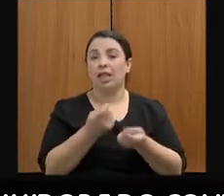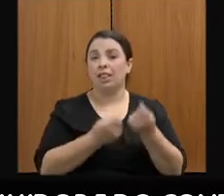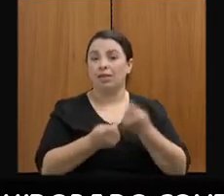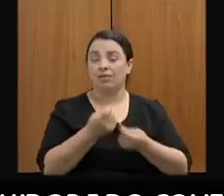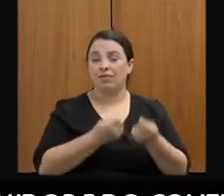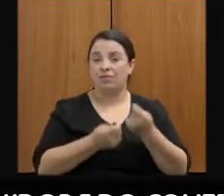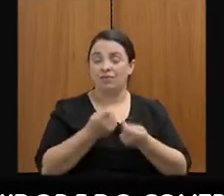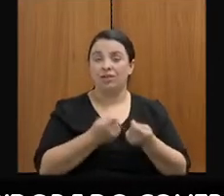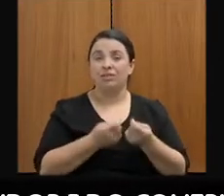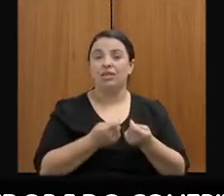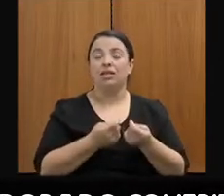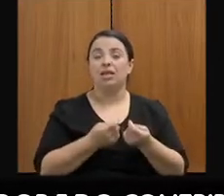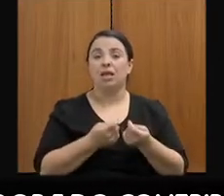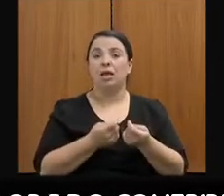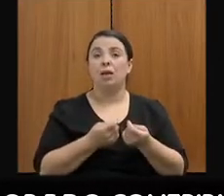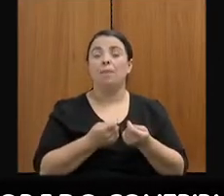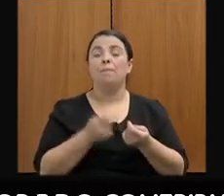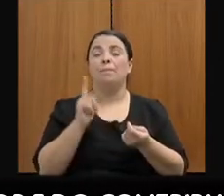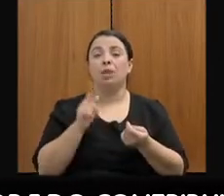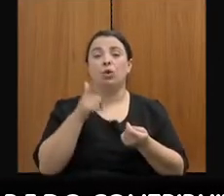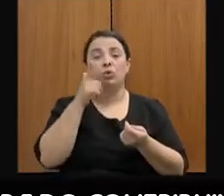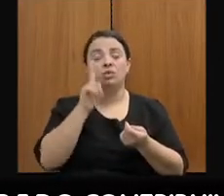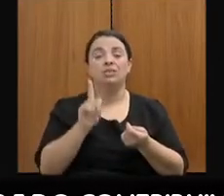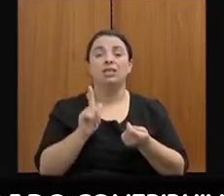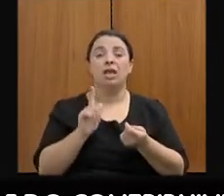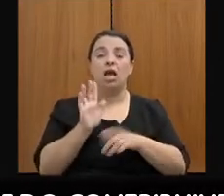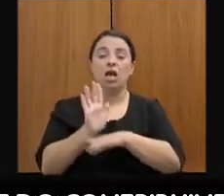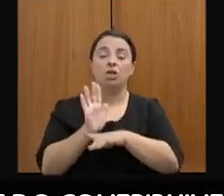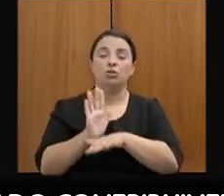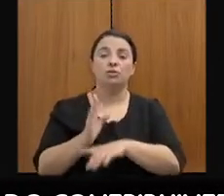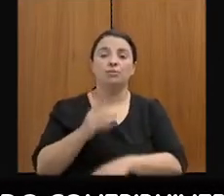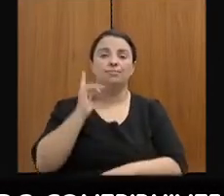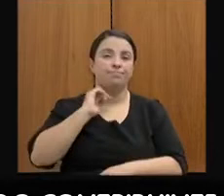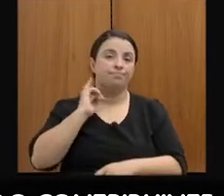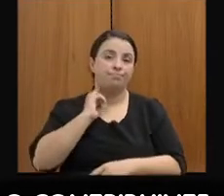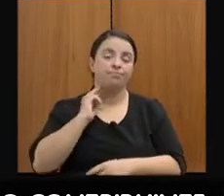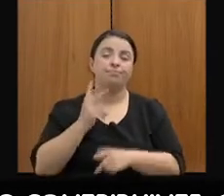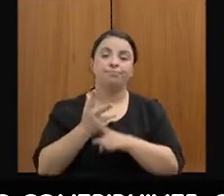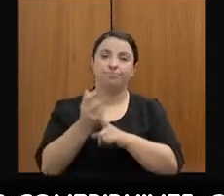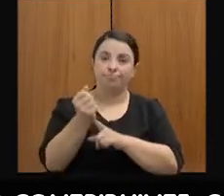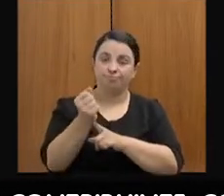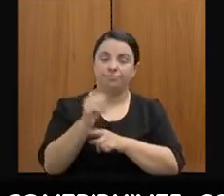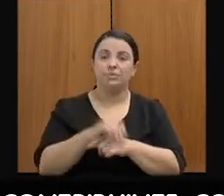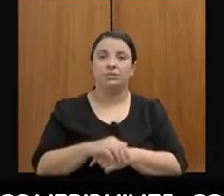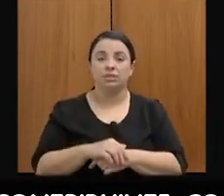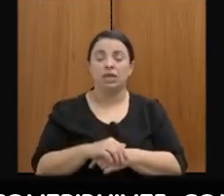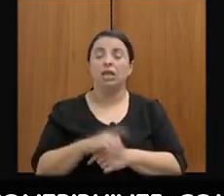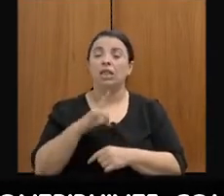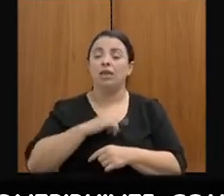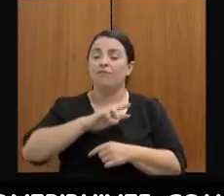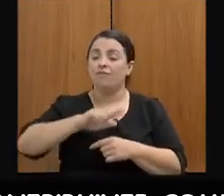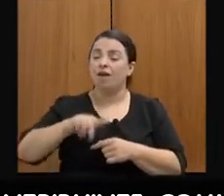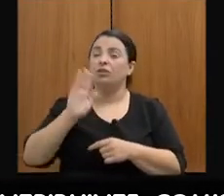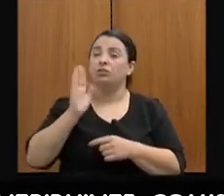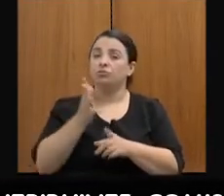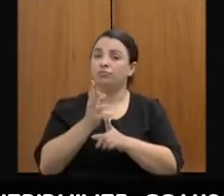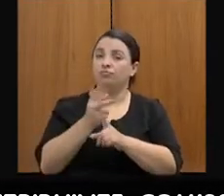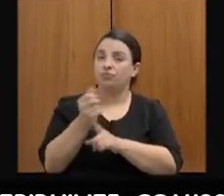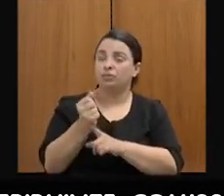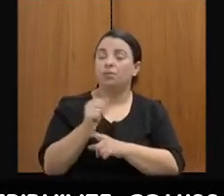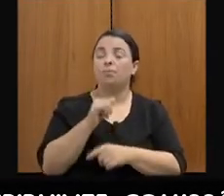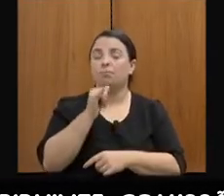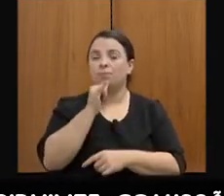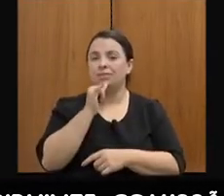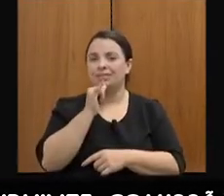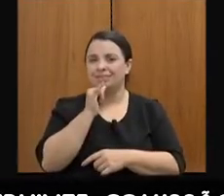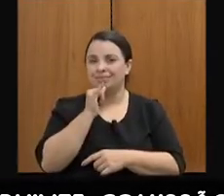tudo isso. Então já conseguimos vários avanços que eu acho importante destacar. Os municípios hoje estão com os repasses